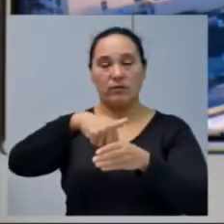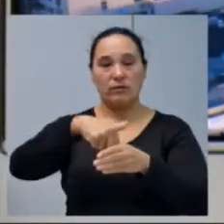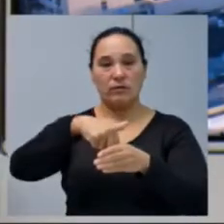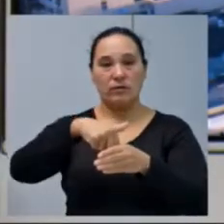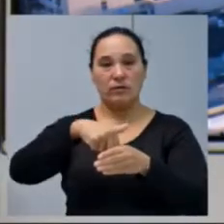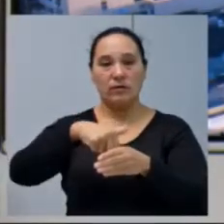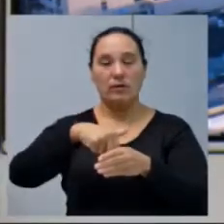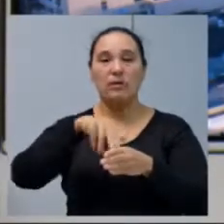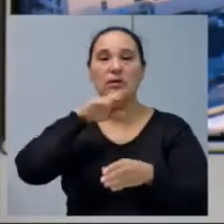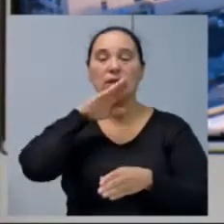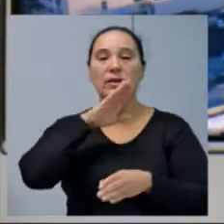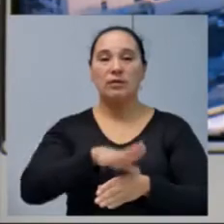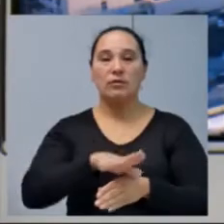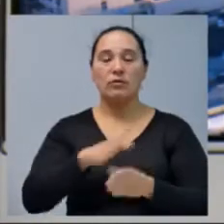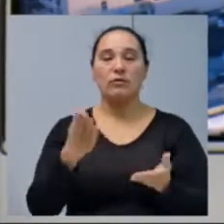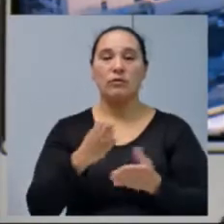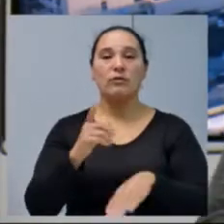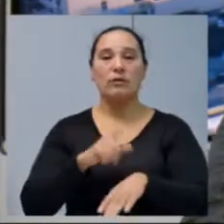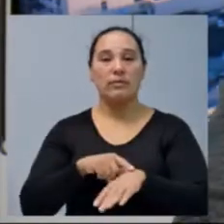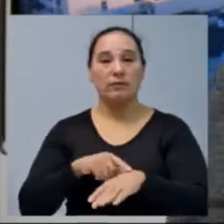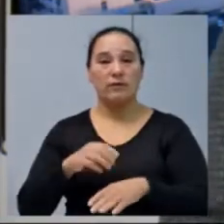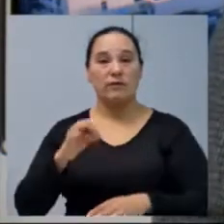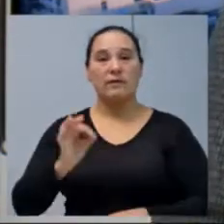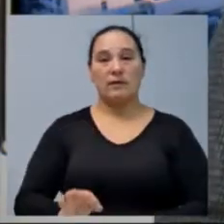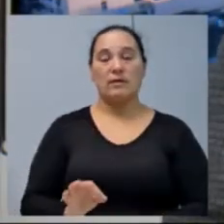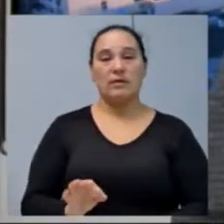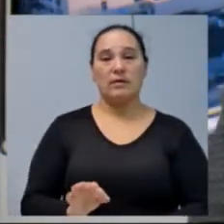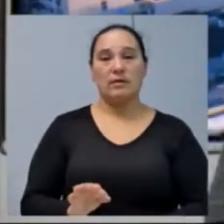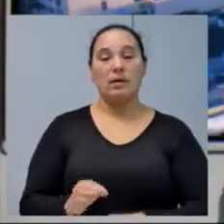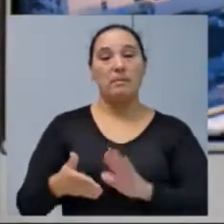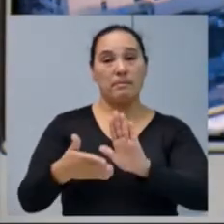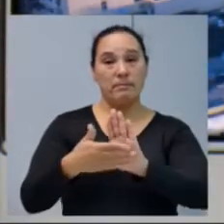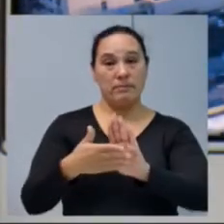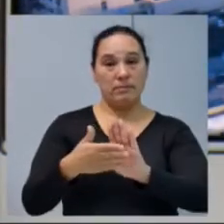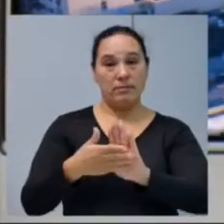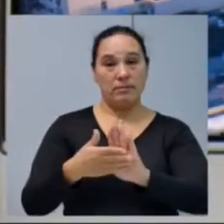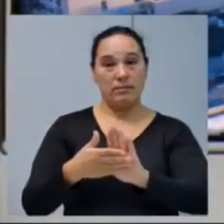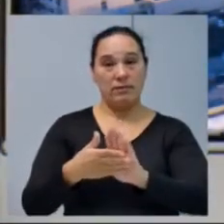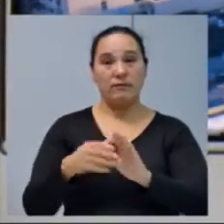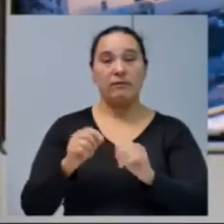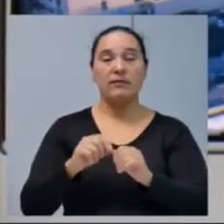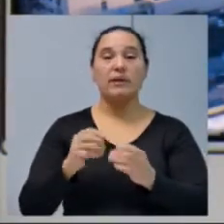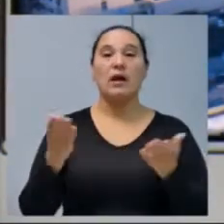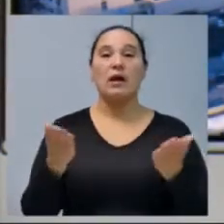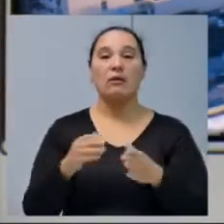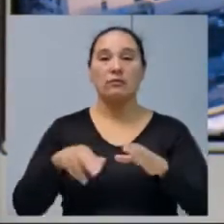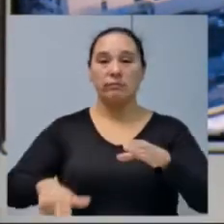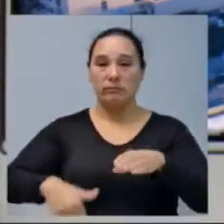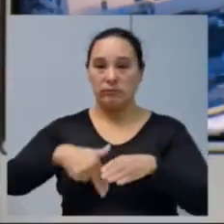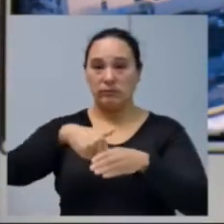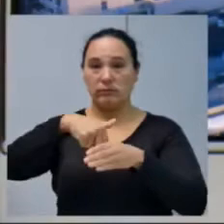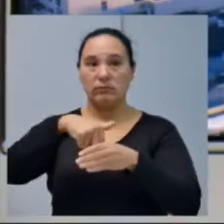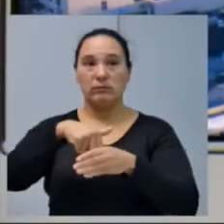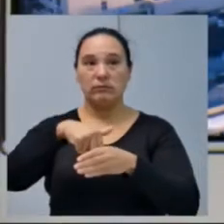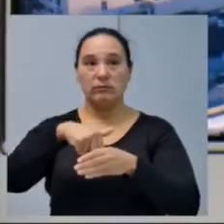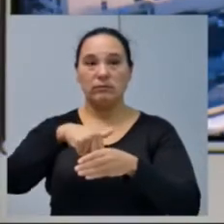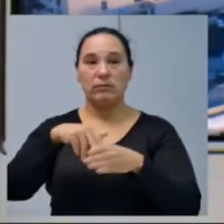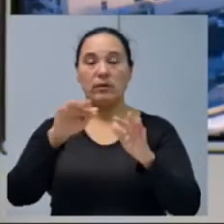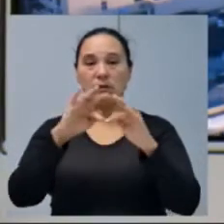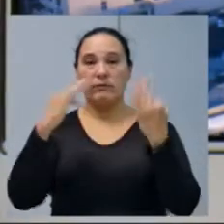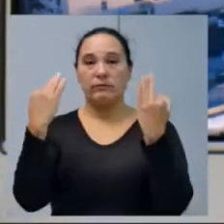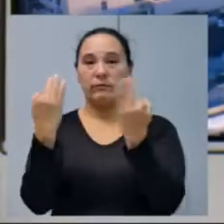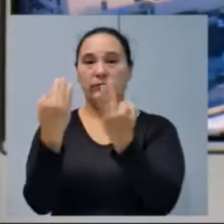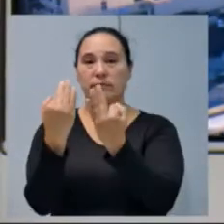na tarde de hoje, até por não ter tempo hábil para colocar na pauta, acabei de ter que ir fazendo ela de tribuna. A família